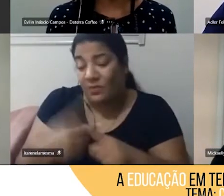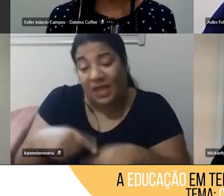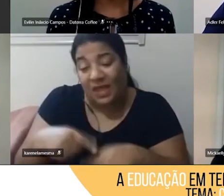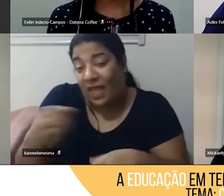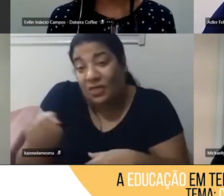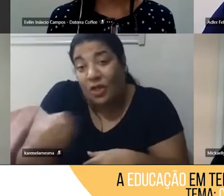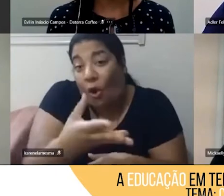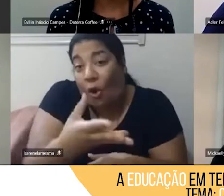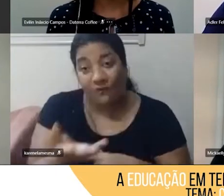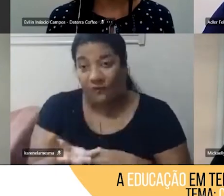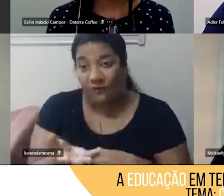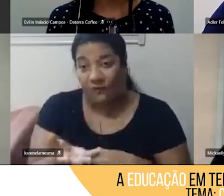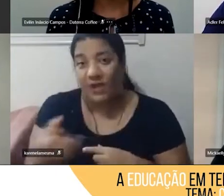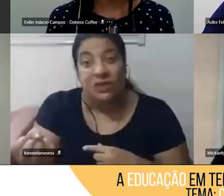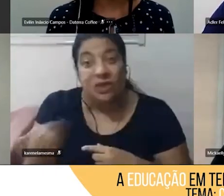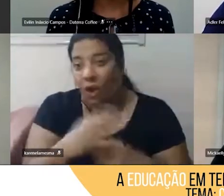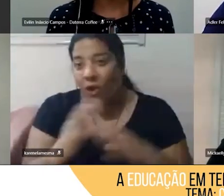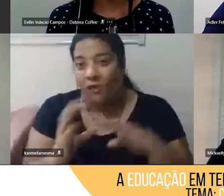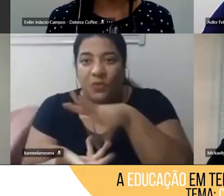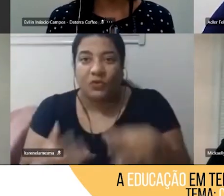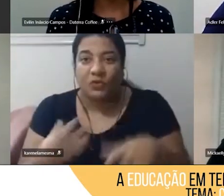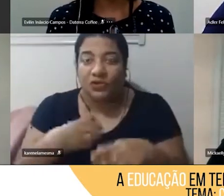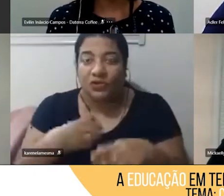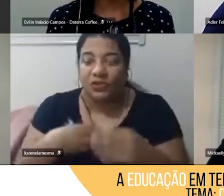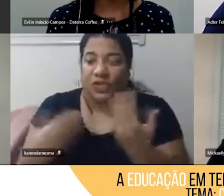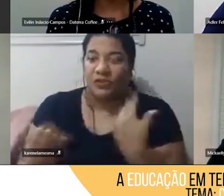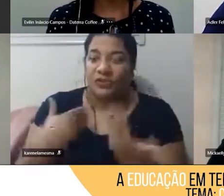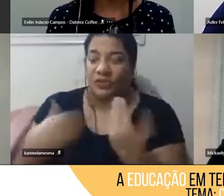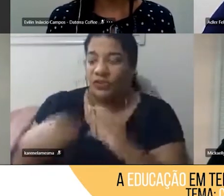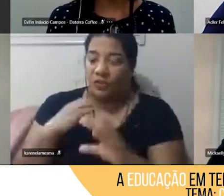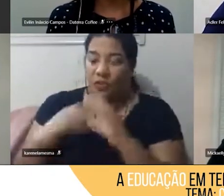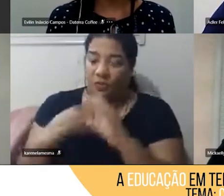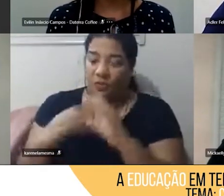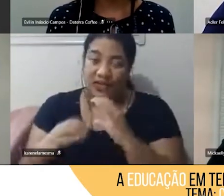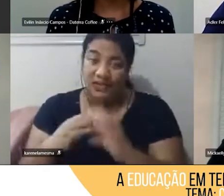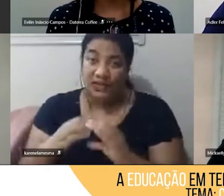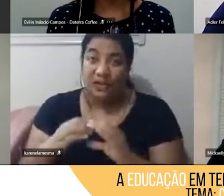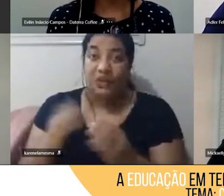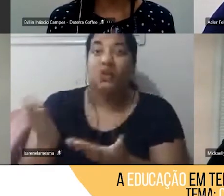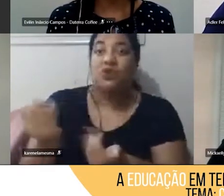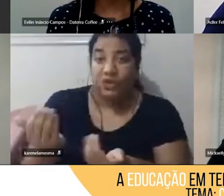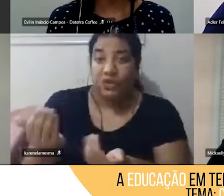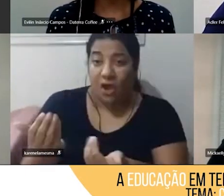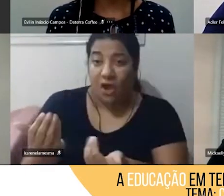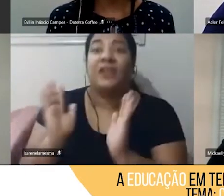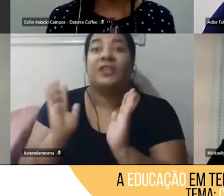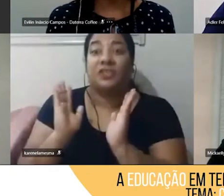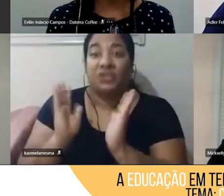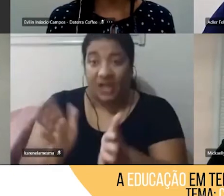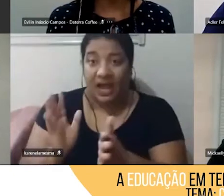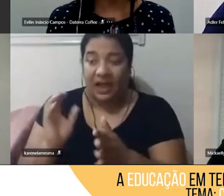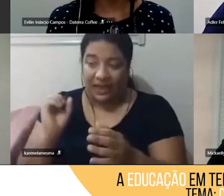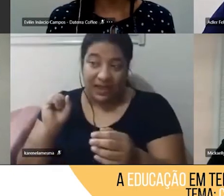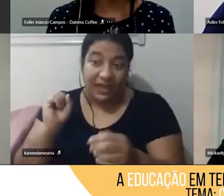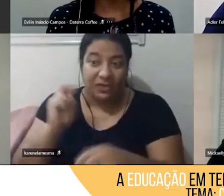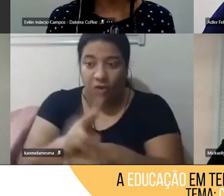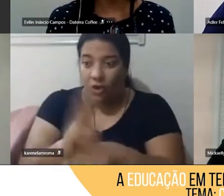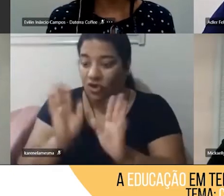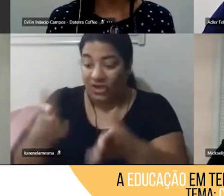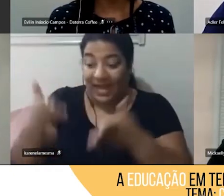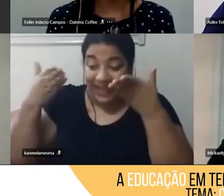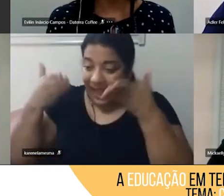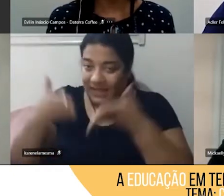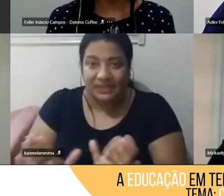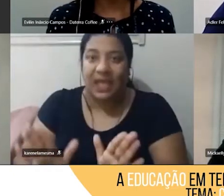E essa linguagem digital, o jovem já vem, os nossos alunos já vêm com isso, né, eles já nasceram nessa era